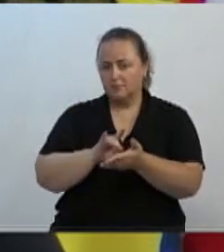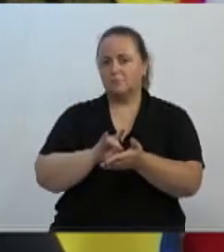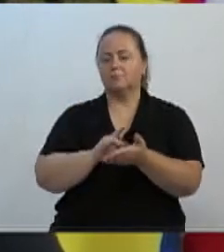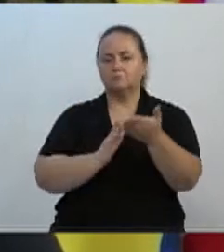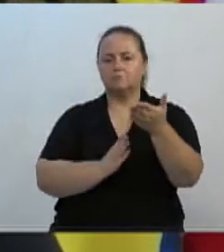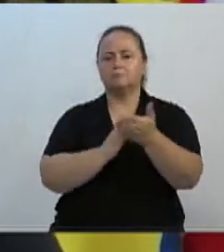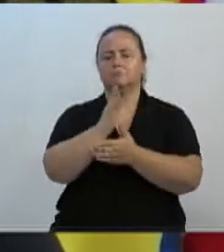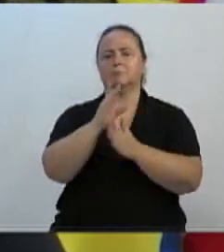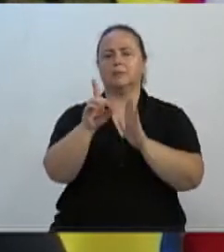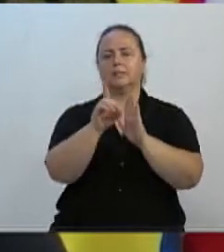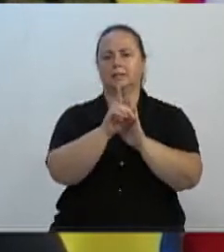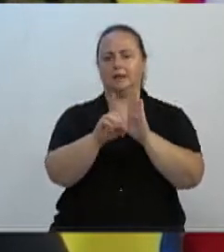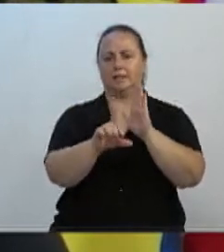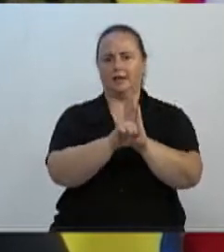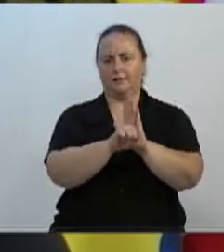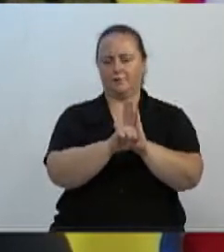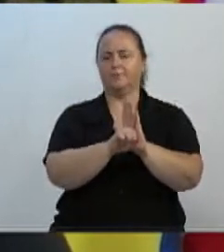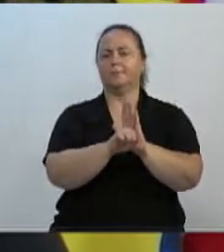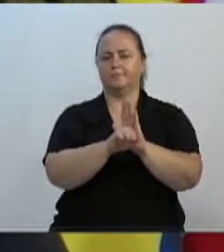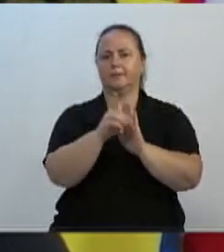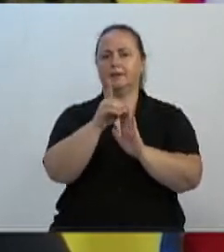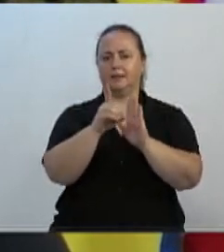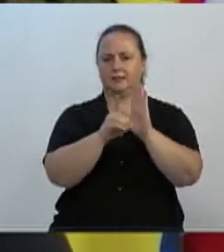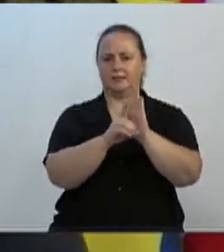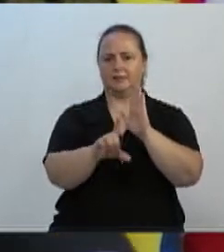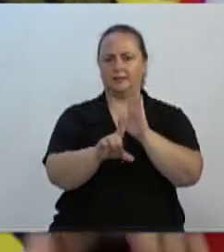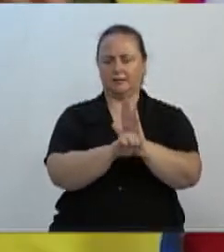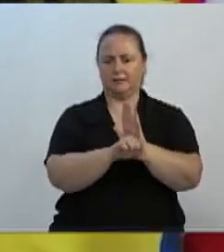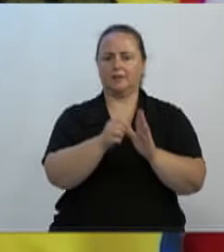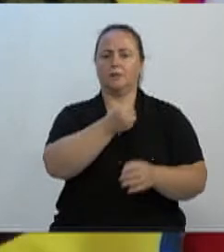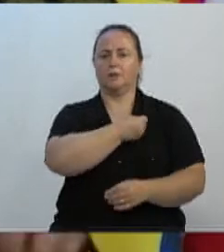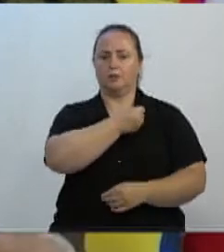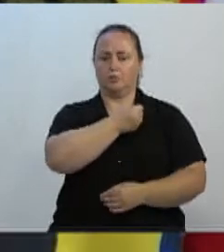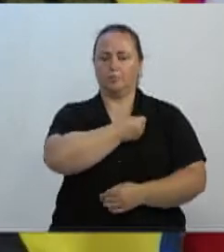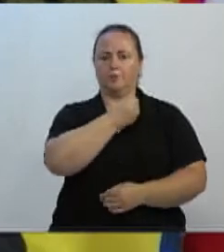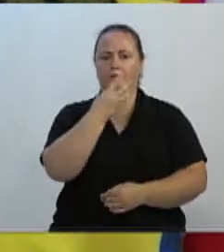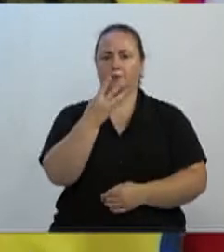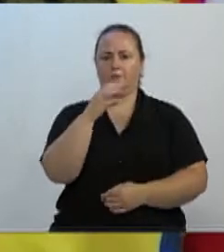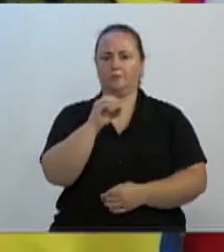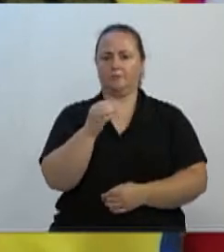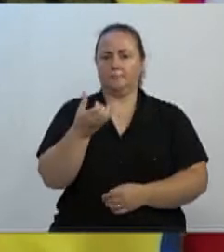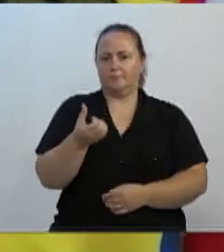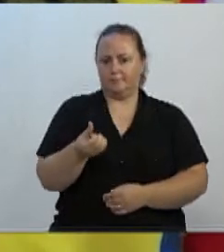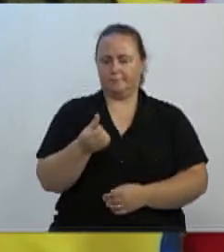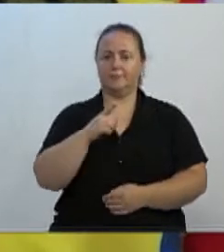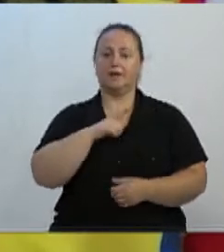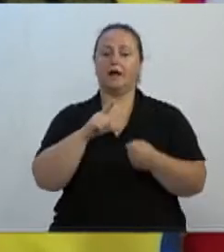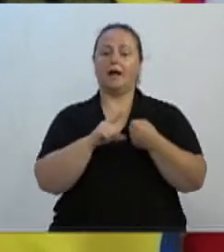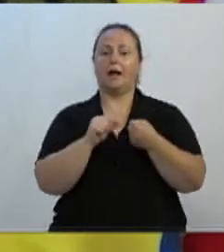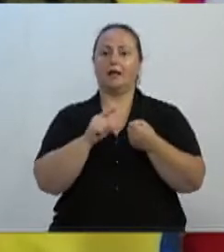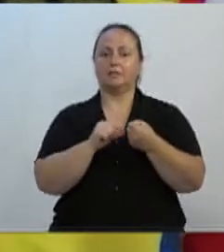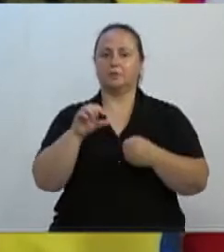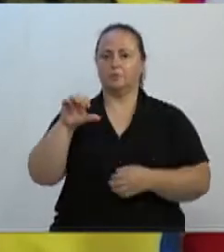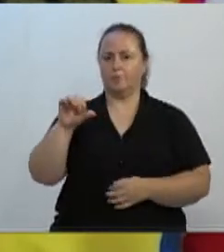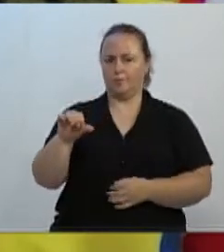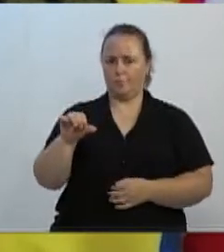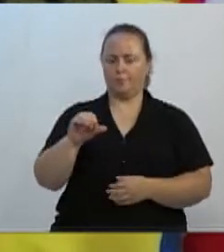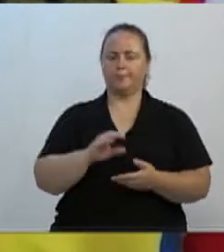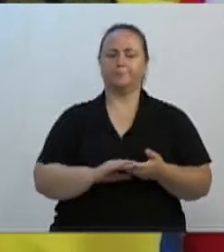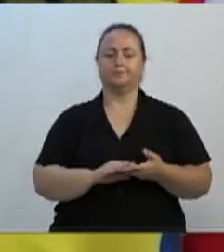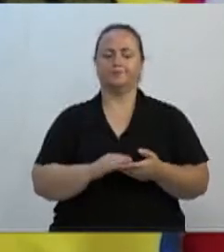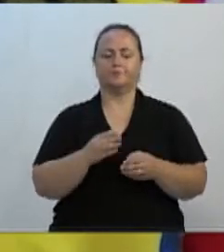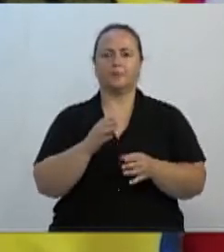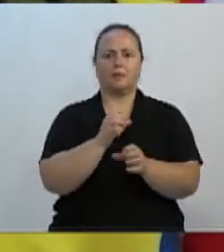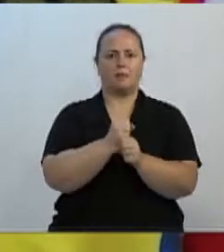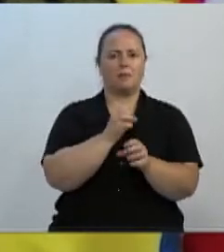que tem como número 406. Lá no seu artigo 9, diz assim, a base de cálculo do imposto